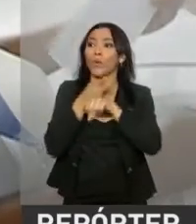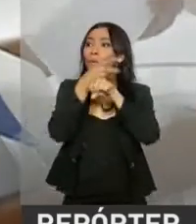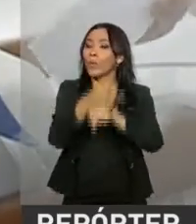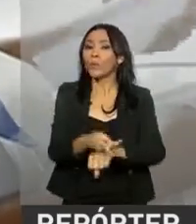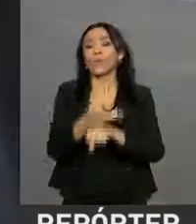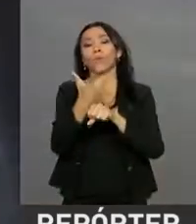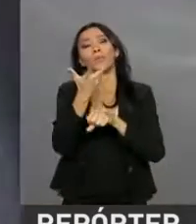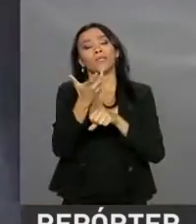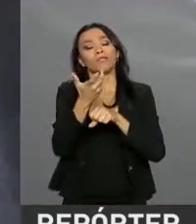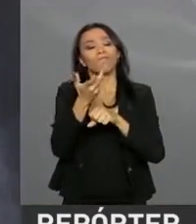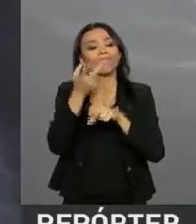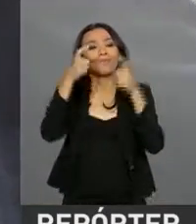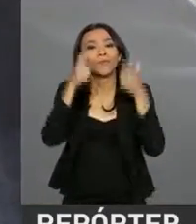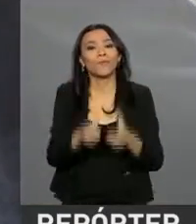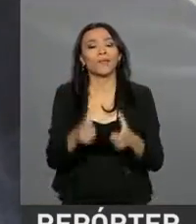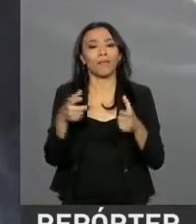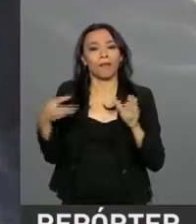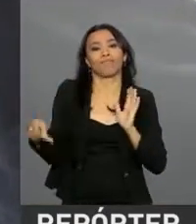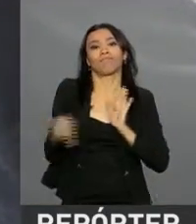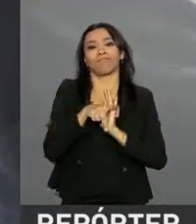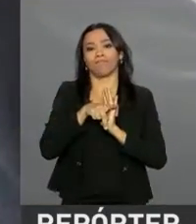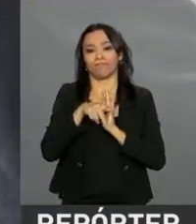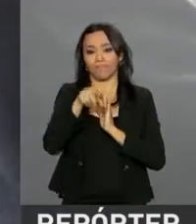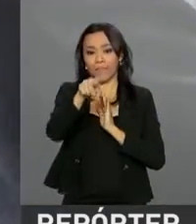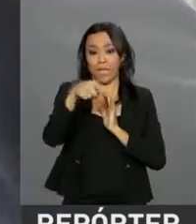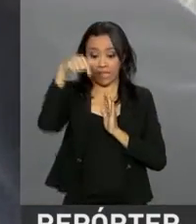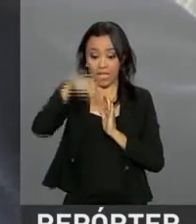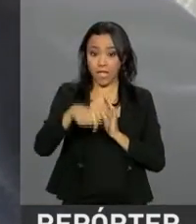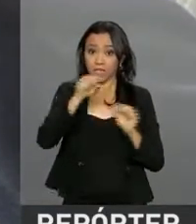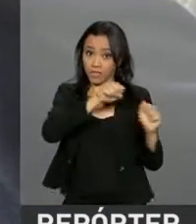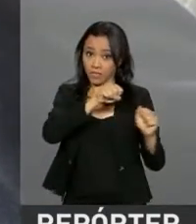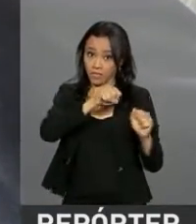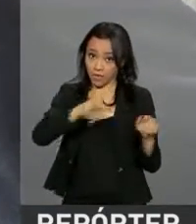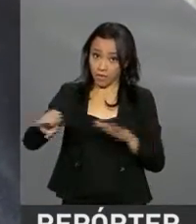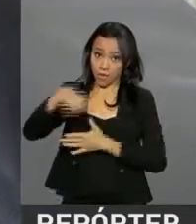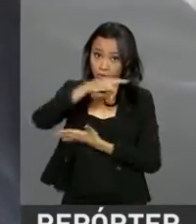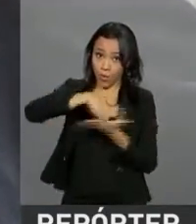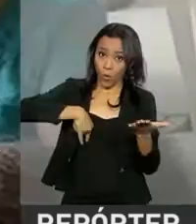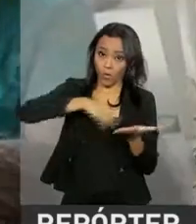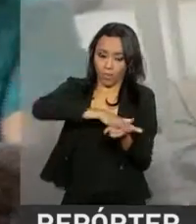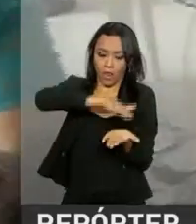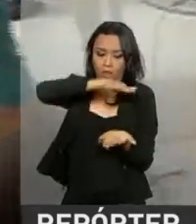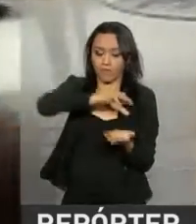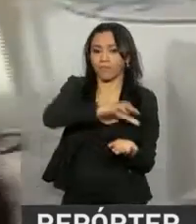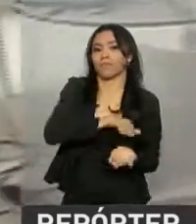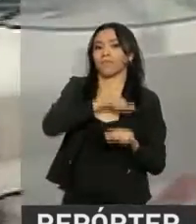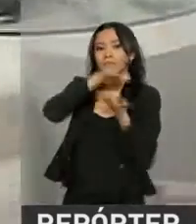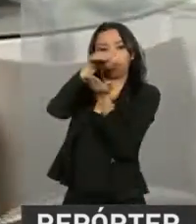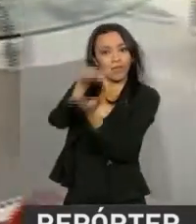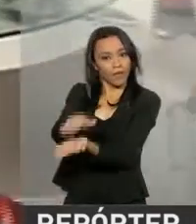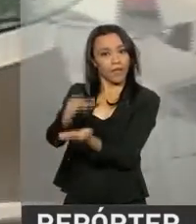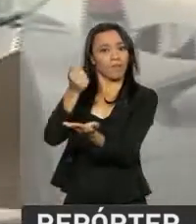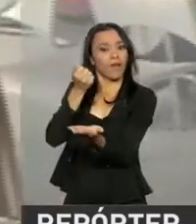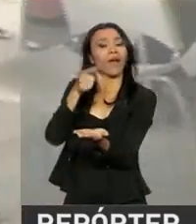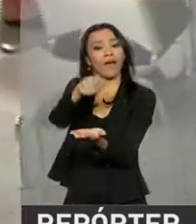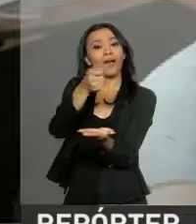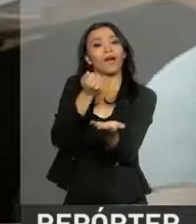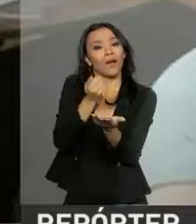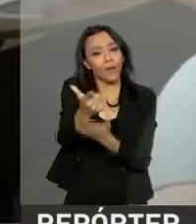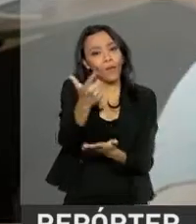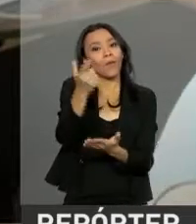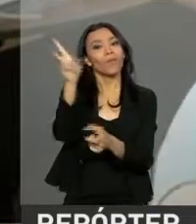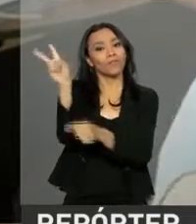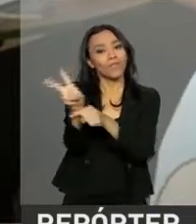chamar de seu. Nesta semana, entregaram os documentos para financiar o apartamento pelo programa Minha Casa Minha Vida.